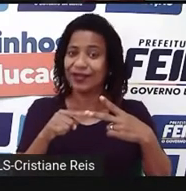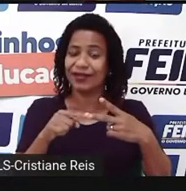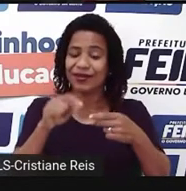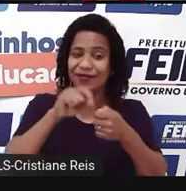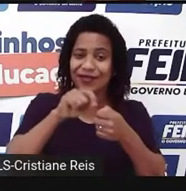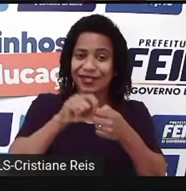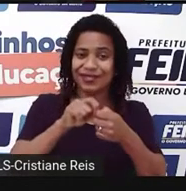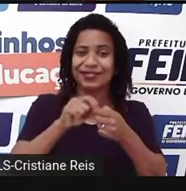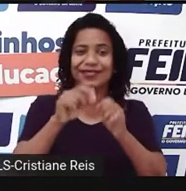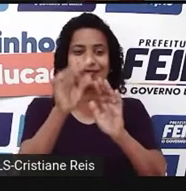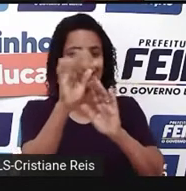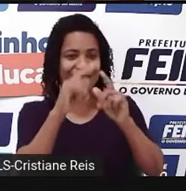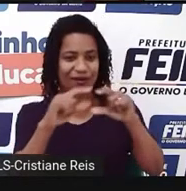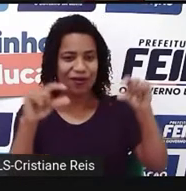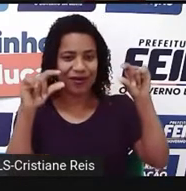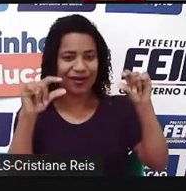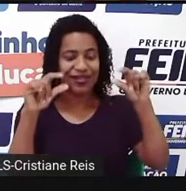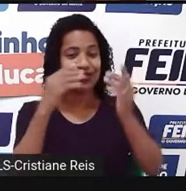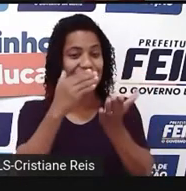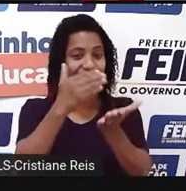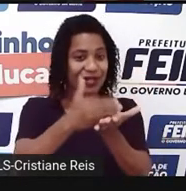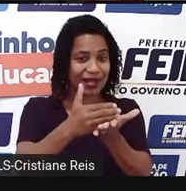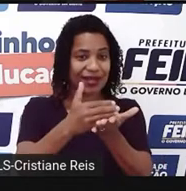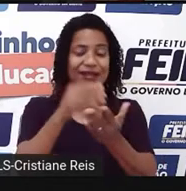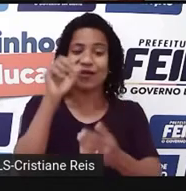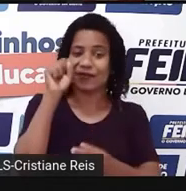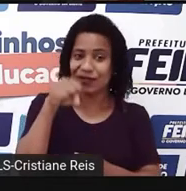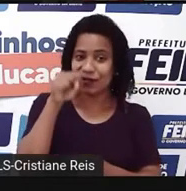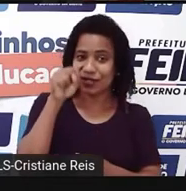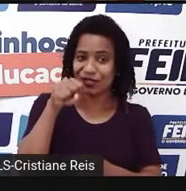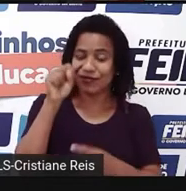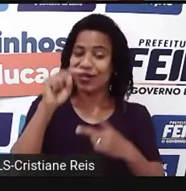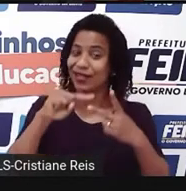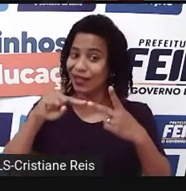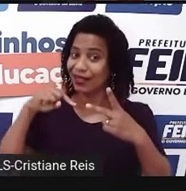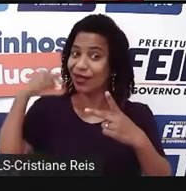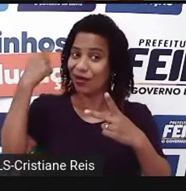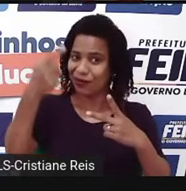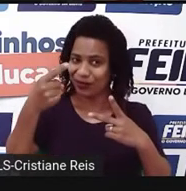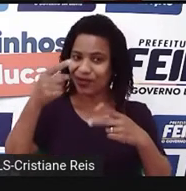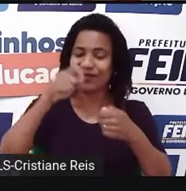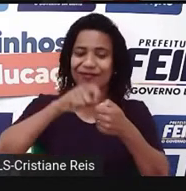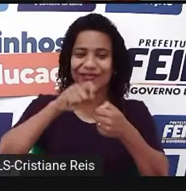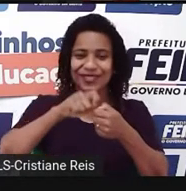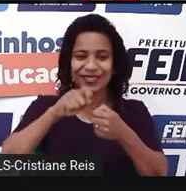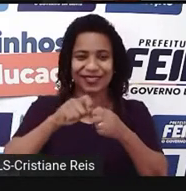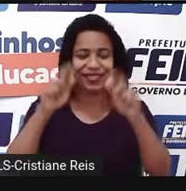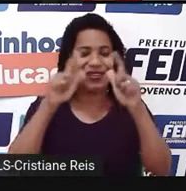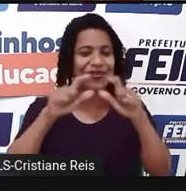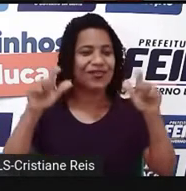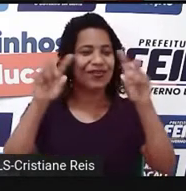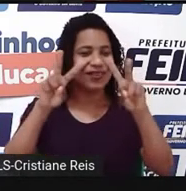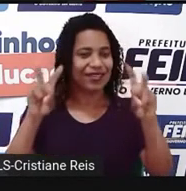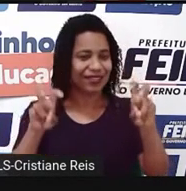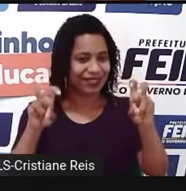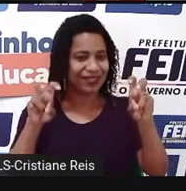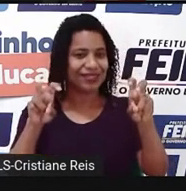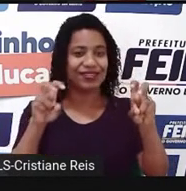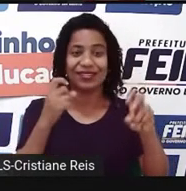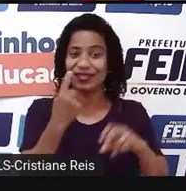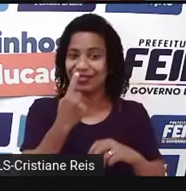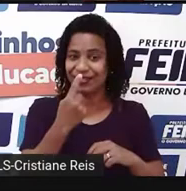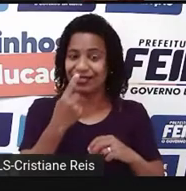orações na afirmativa. E na próxima aula, nós daremos continuidade, focalizando em frases,